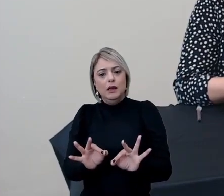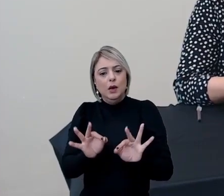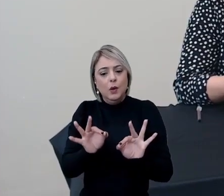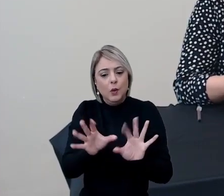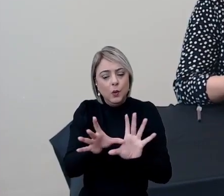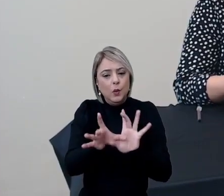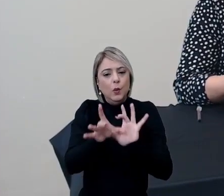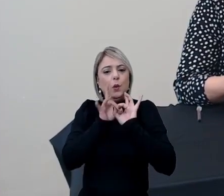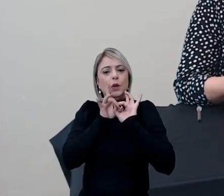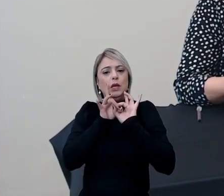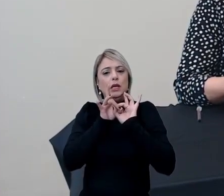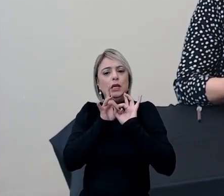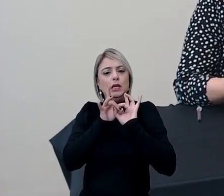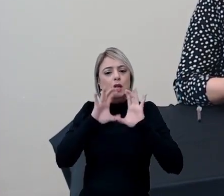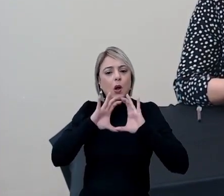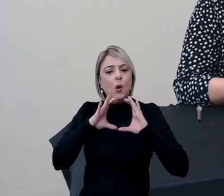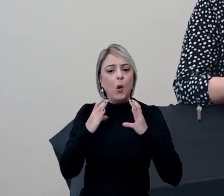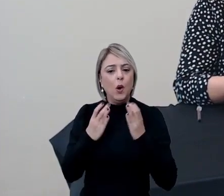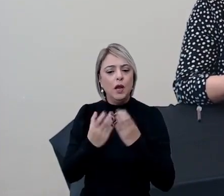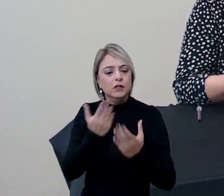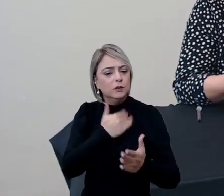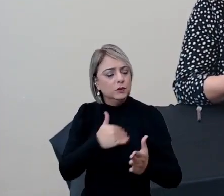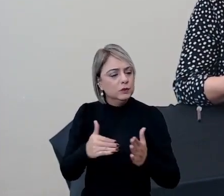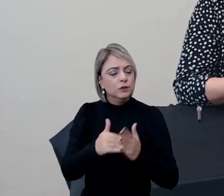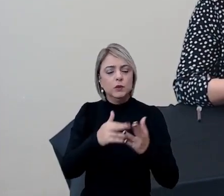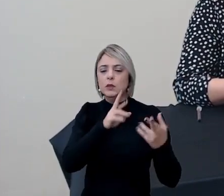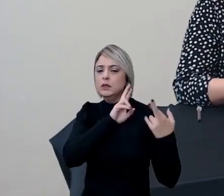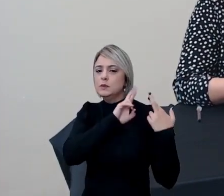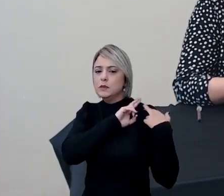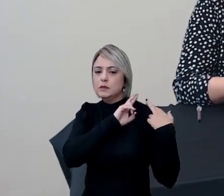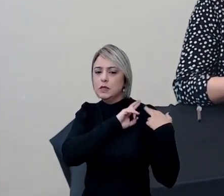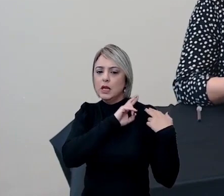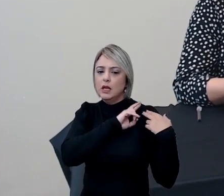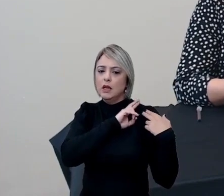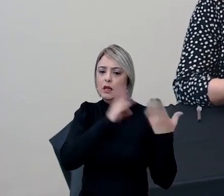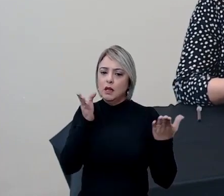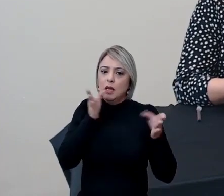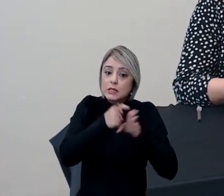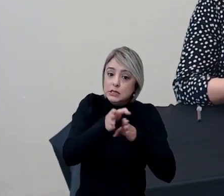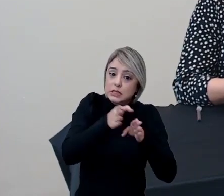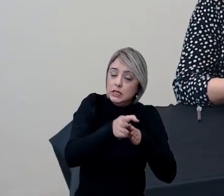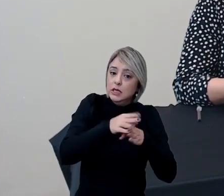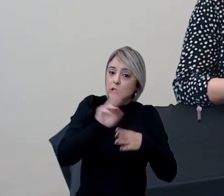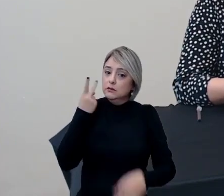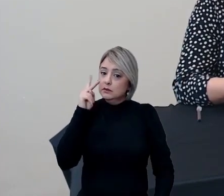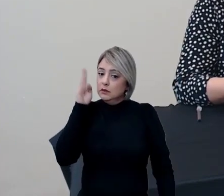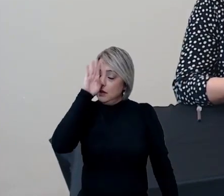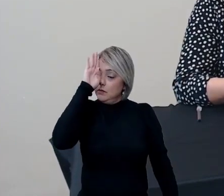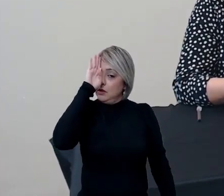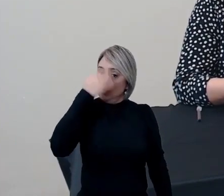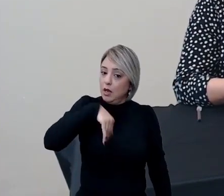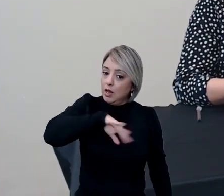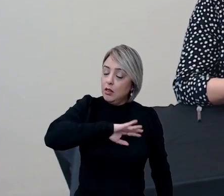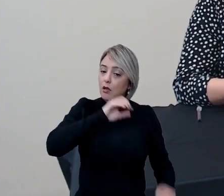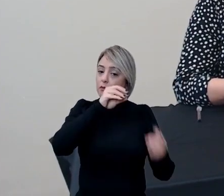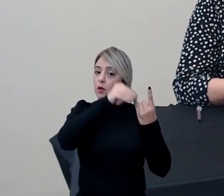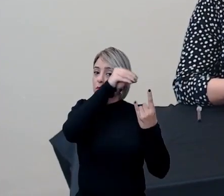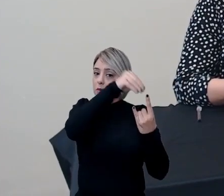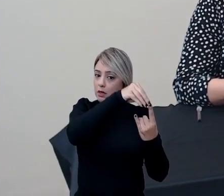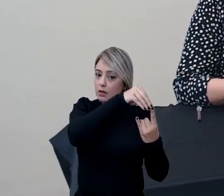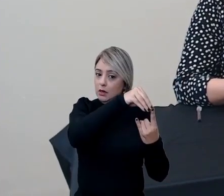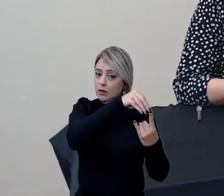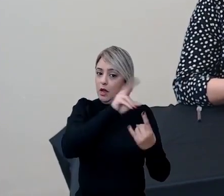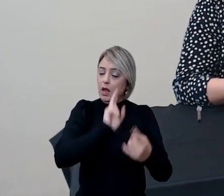unida, de forma coletiva, com toda a responsabilidade, segundo os princípios e valores que movem a nossa instituição